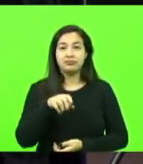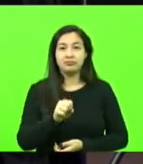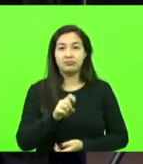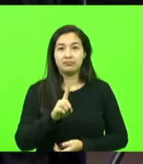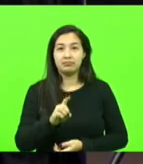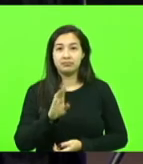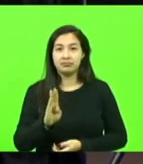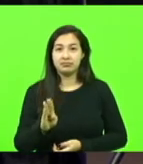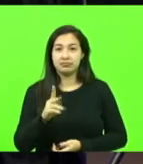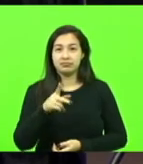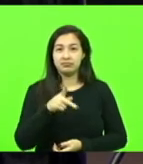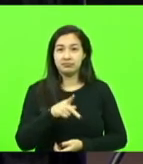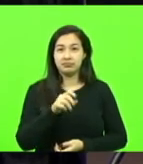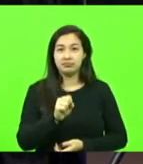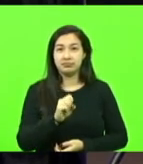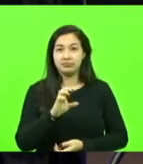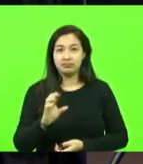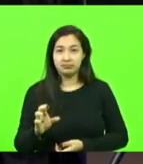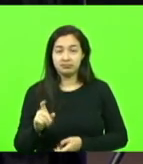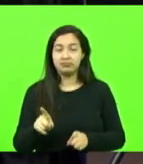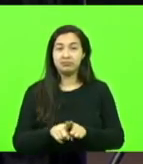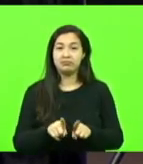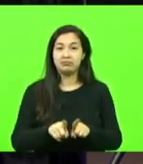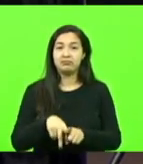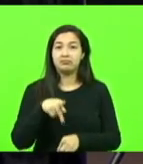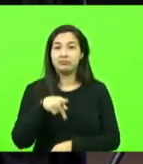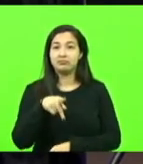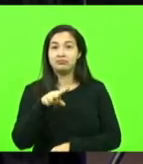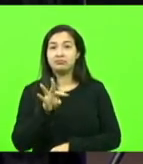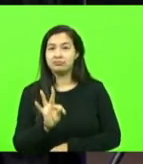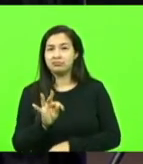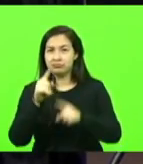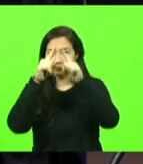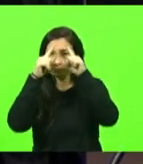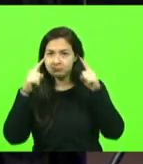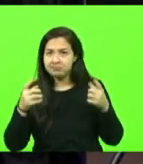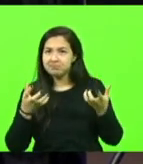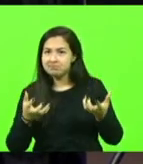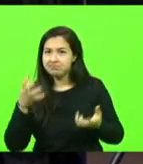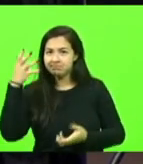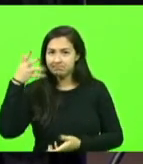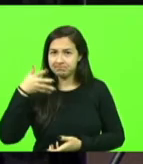PSC também não. Partido dos Trabalhadores, deputado Neudir Sareta, a vossa excelência quer falar?